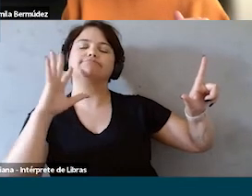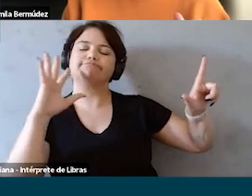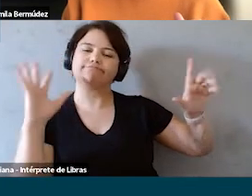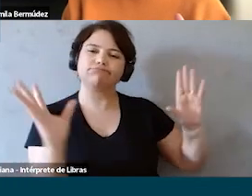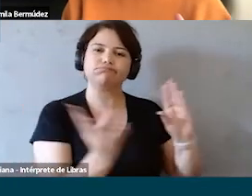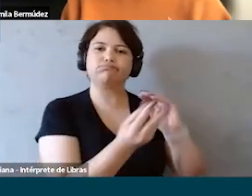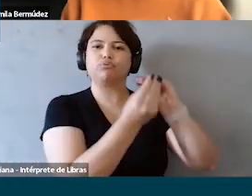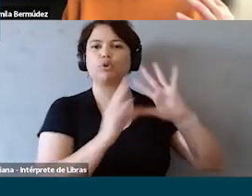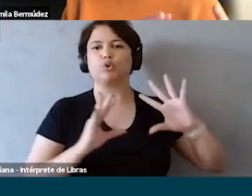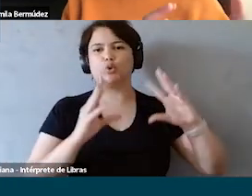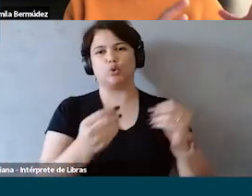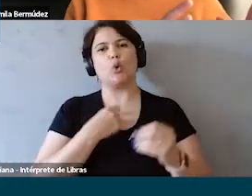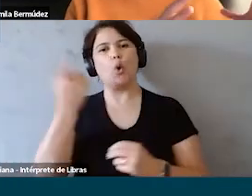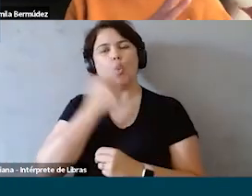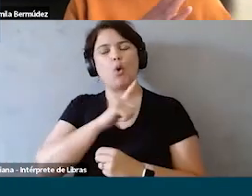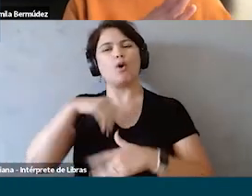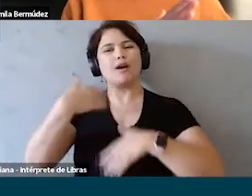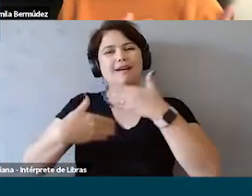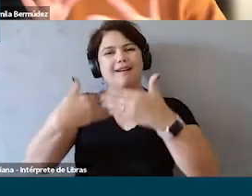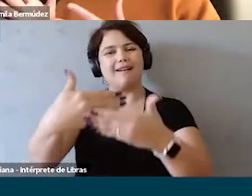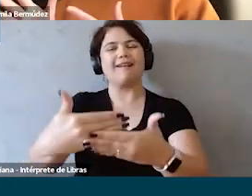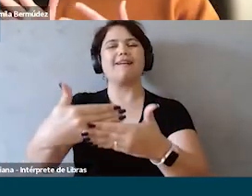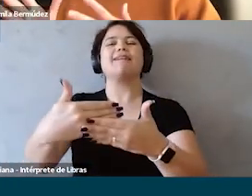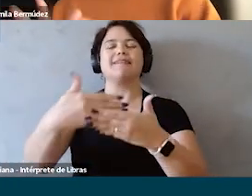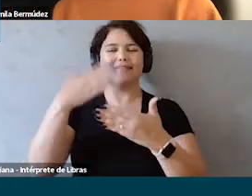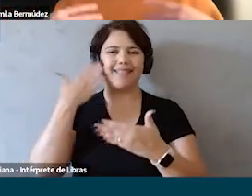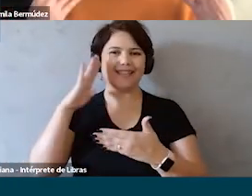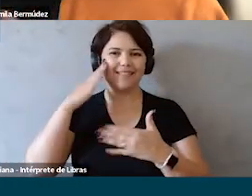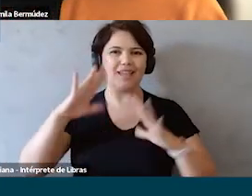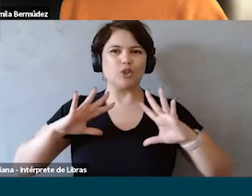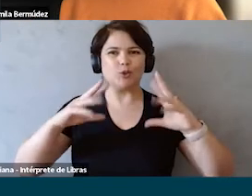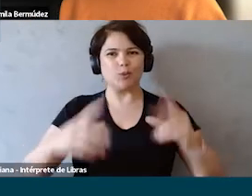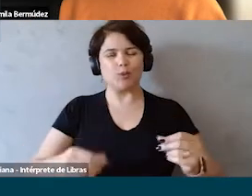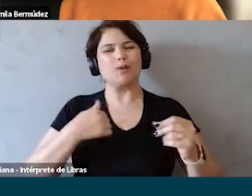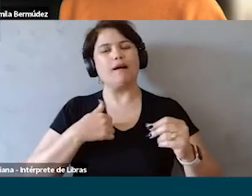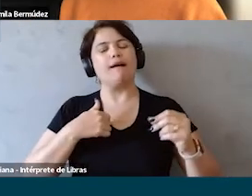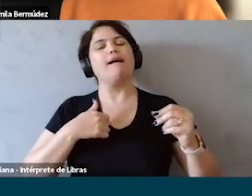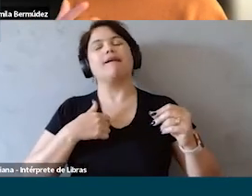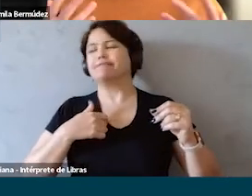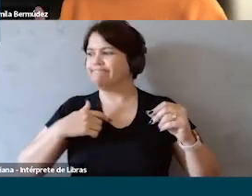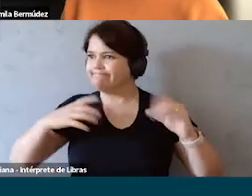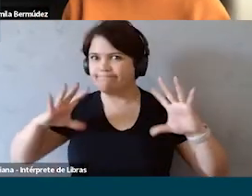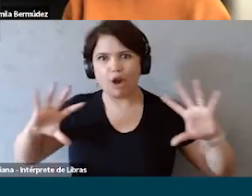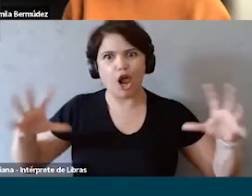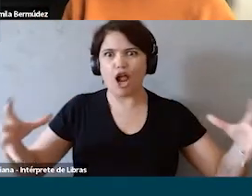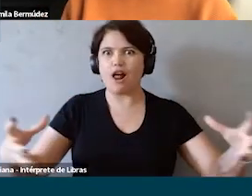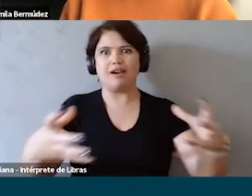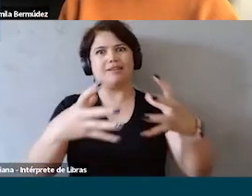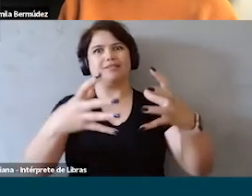entendendo. Isso fez com que a gente conseguisse evoluir nesse entendimento e evoluir de forma pacífica como time.